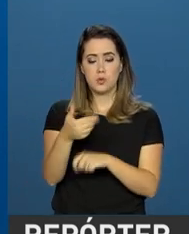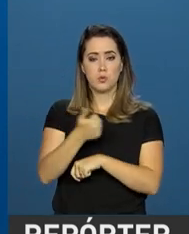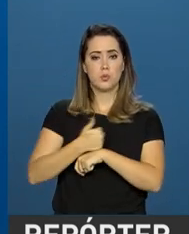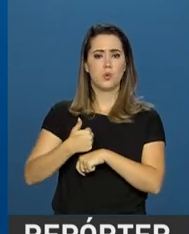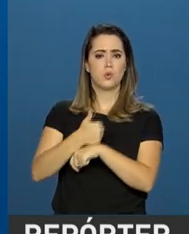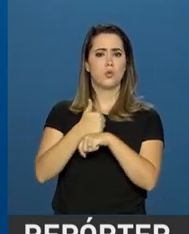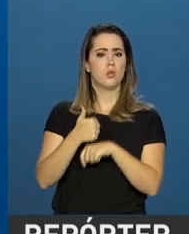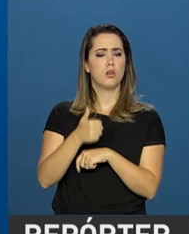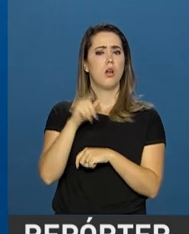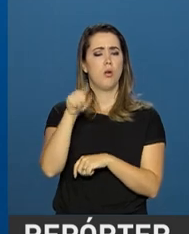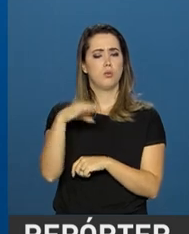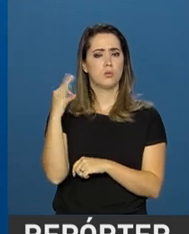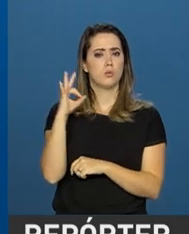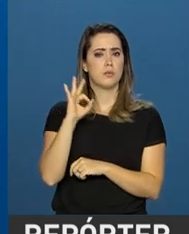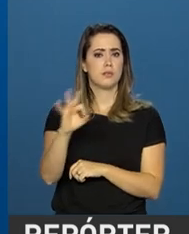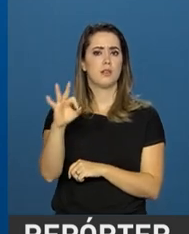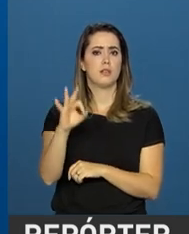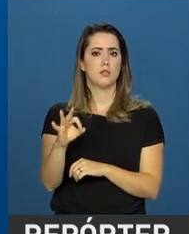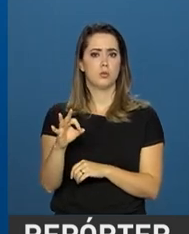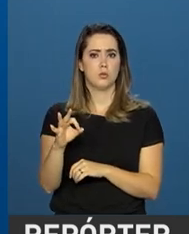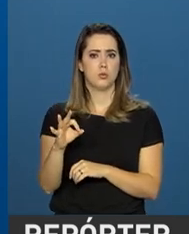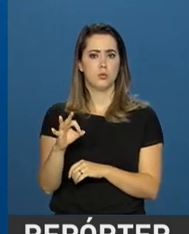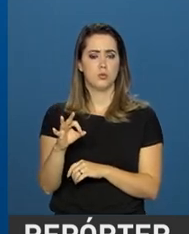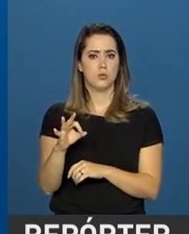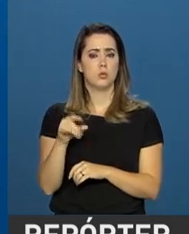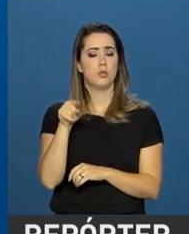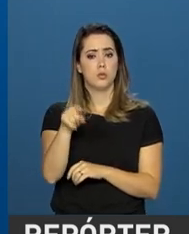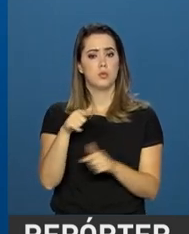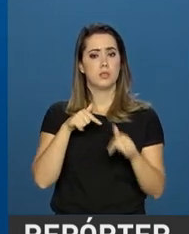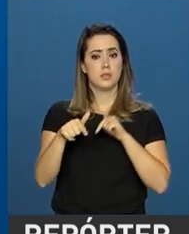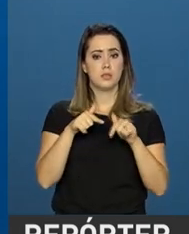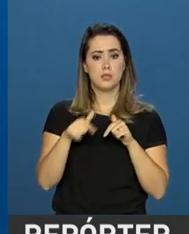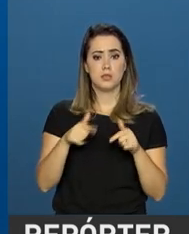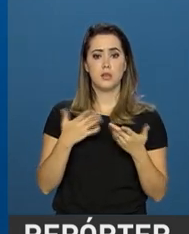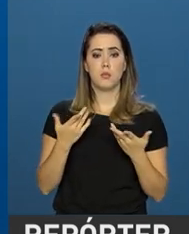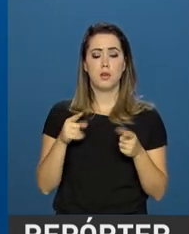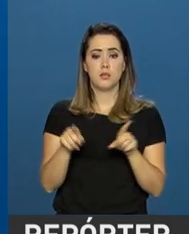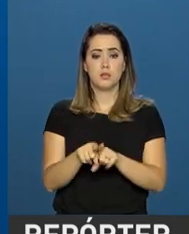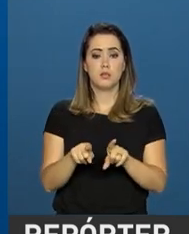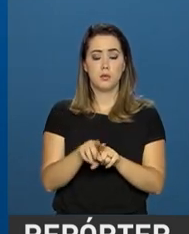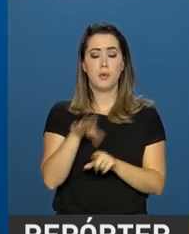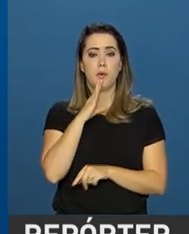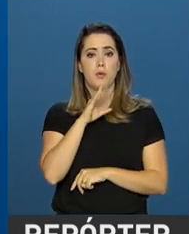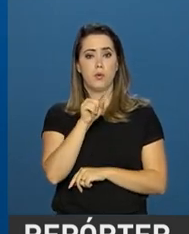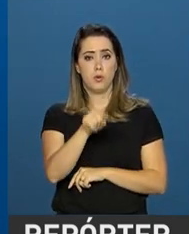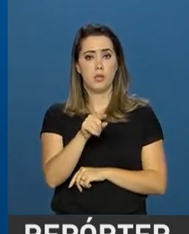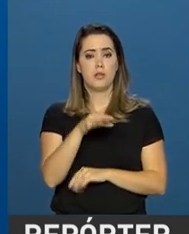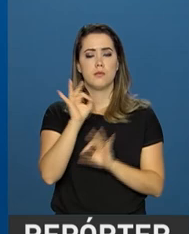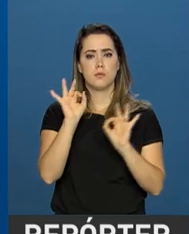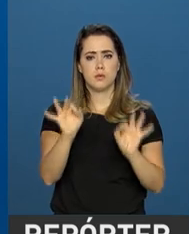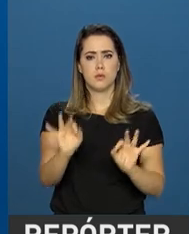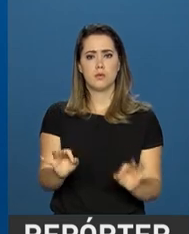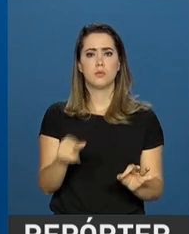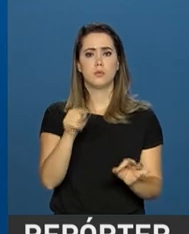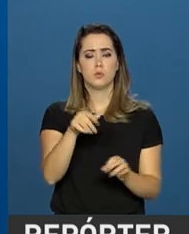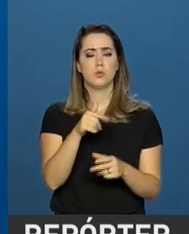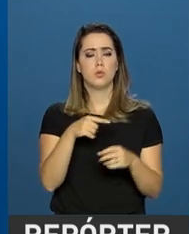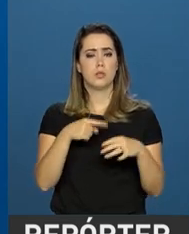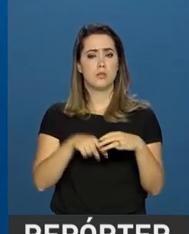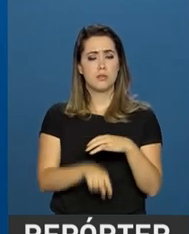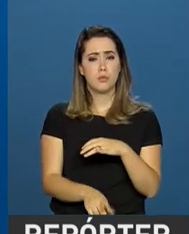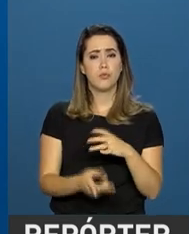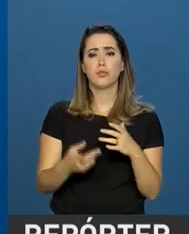absolutamente qualificado para essa tarefa, além de ser um conhecedor profundo do Rio de